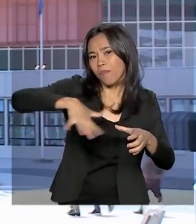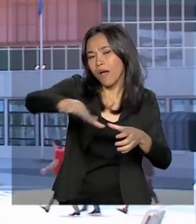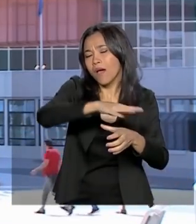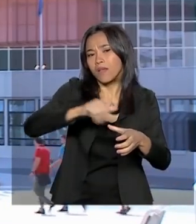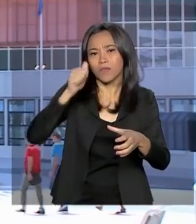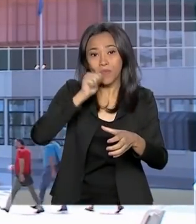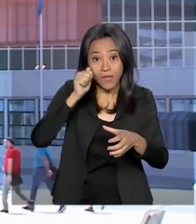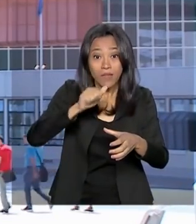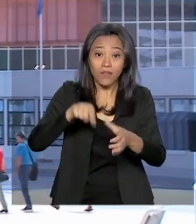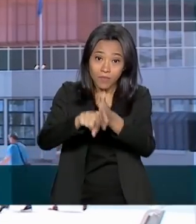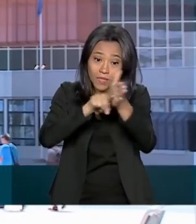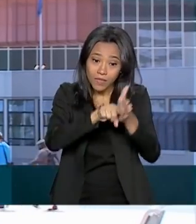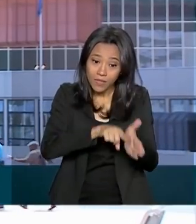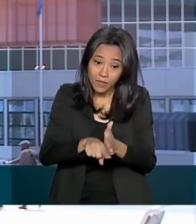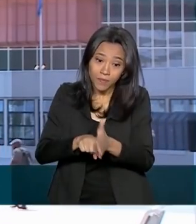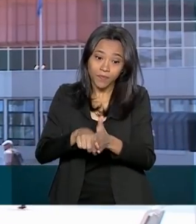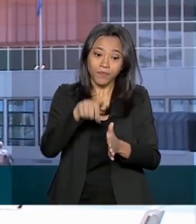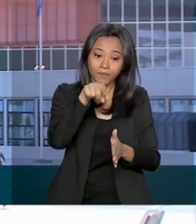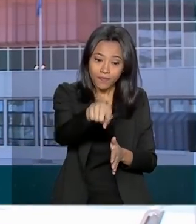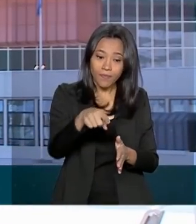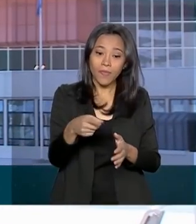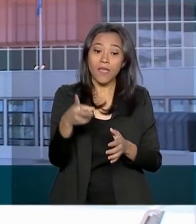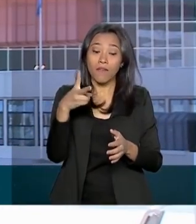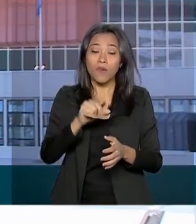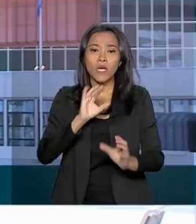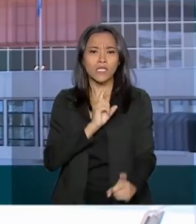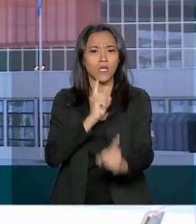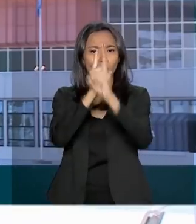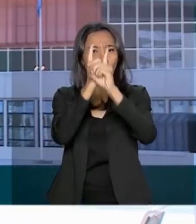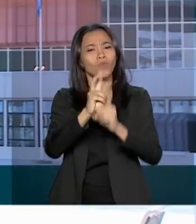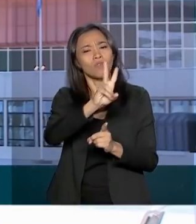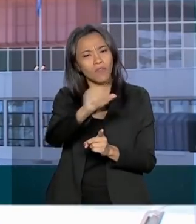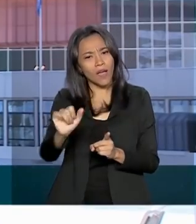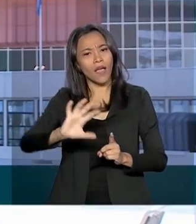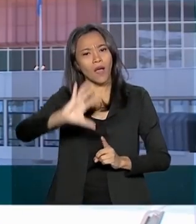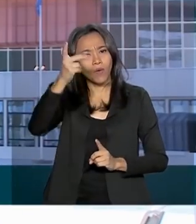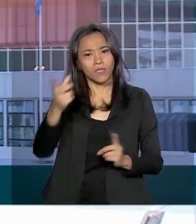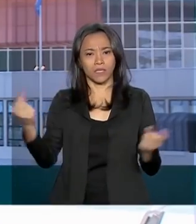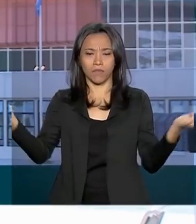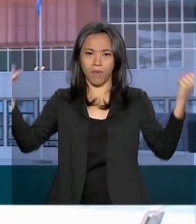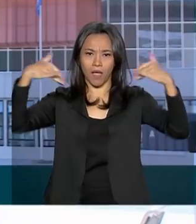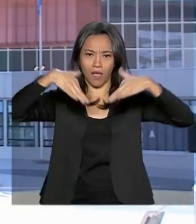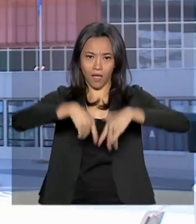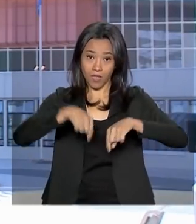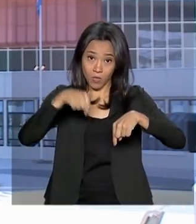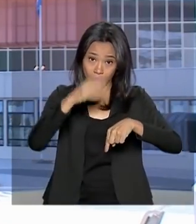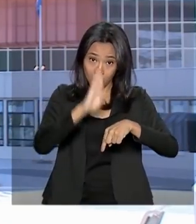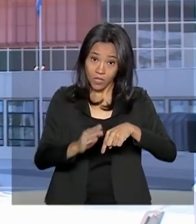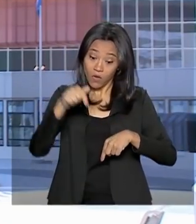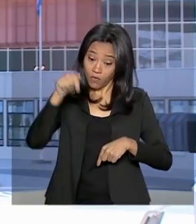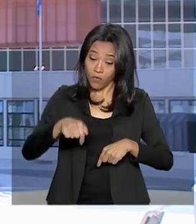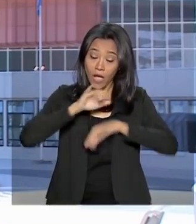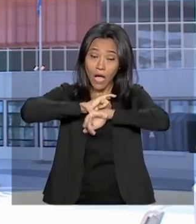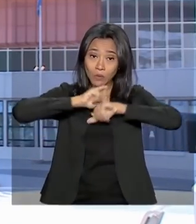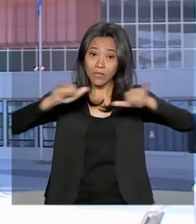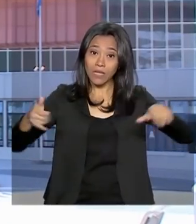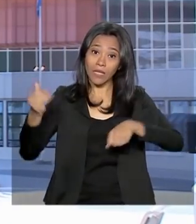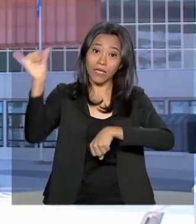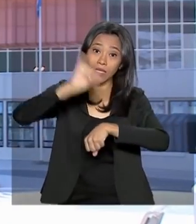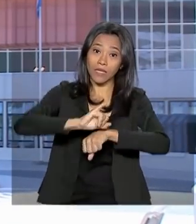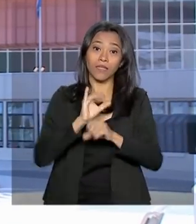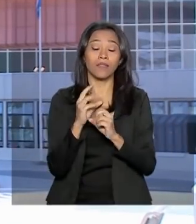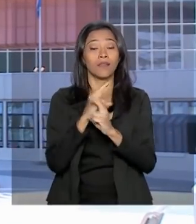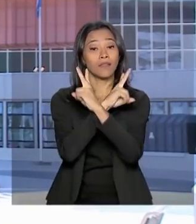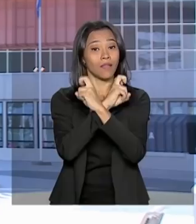do ano que vem, o Space for Women será realizado no Brasil. O anúncio foi feito aqui em Viena, capital da